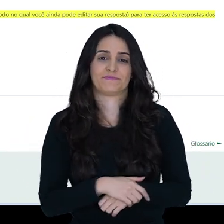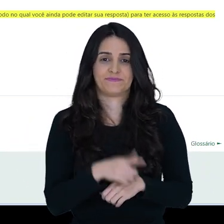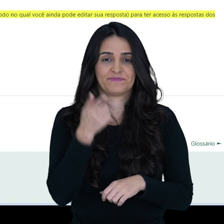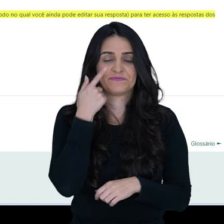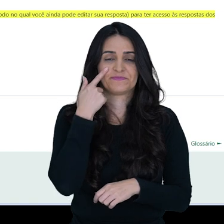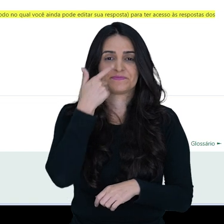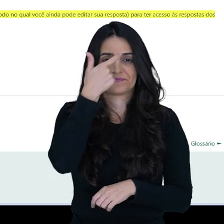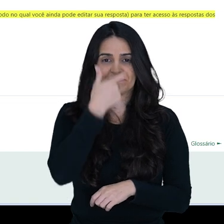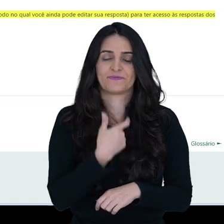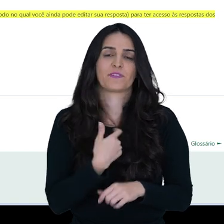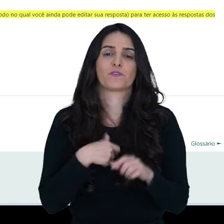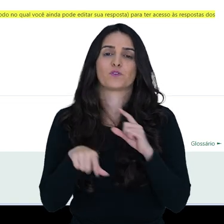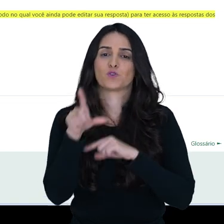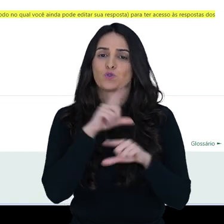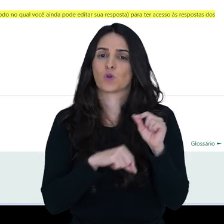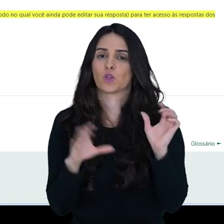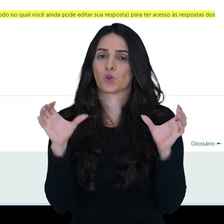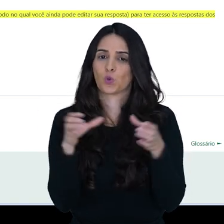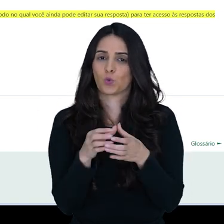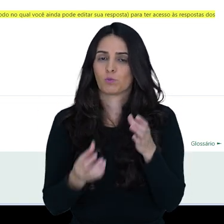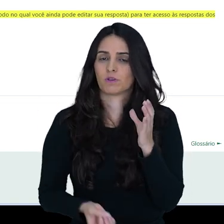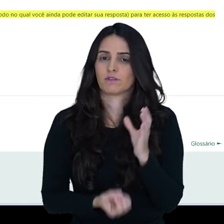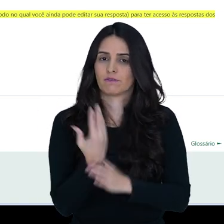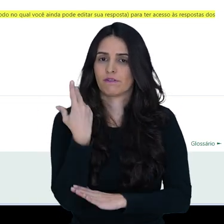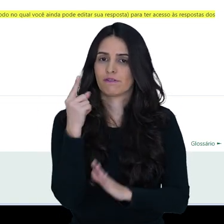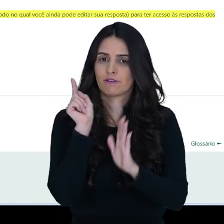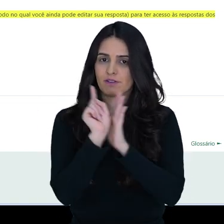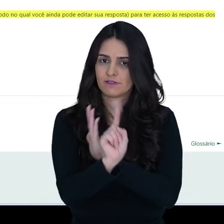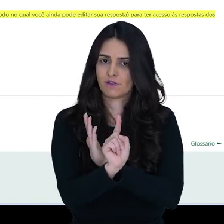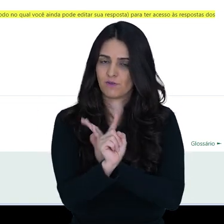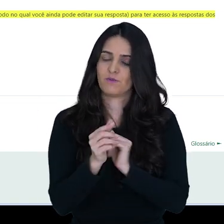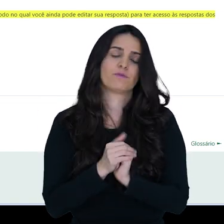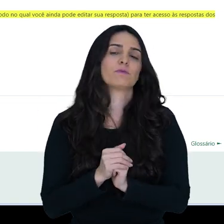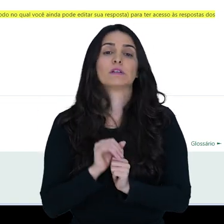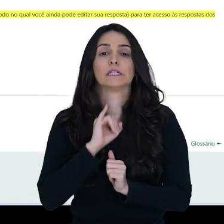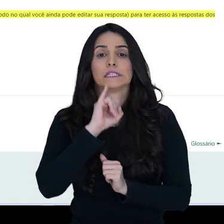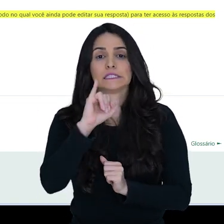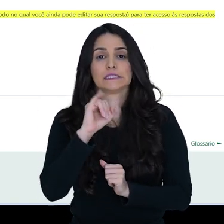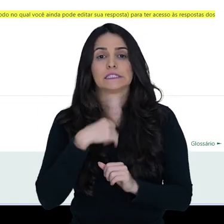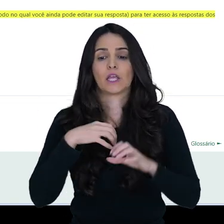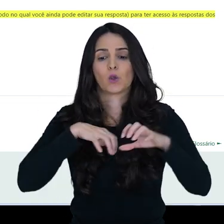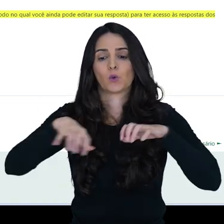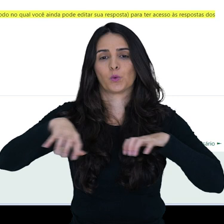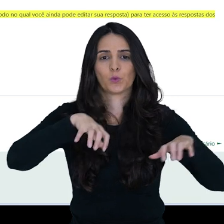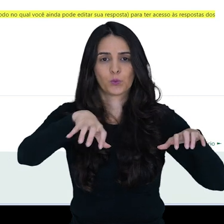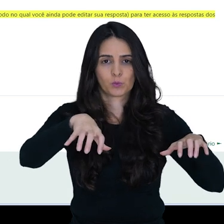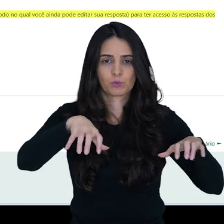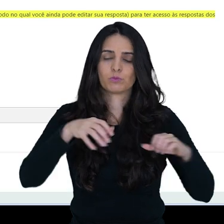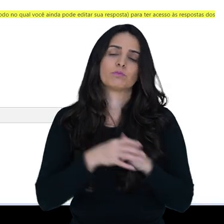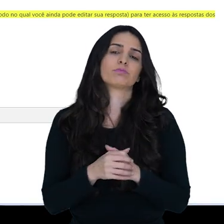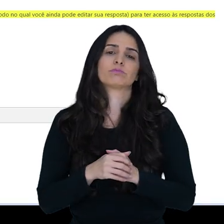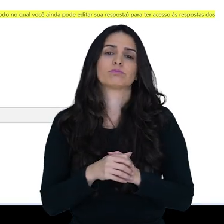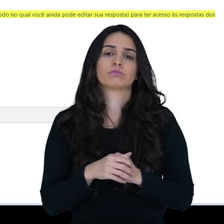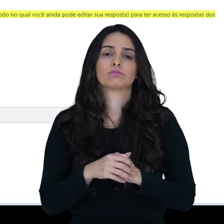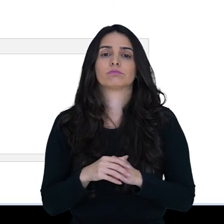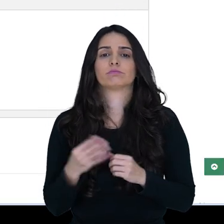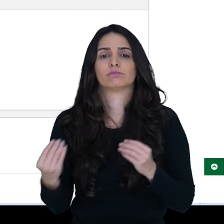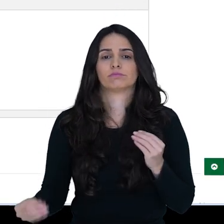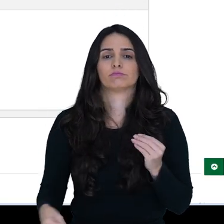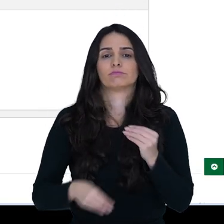prosseguir. Então, eu vou escolher a turma que eu quero criar essa questão, se eu estiver no contexto de grupos separados, e vou